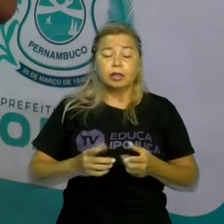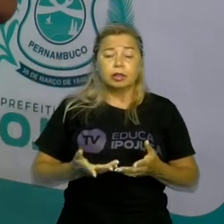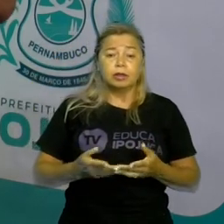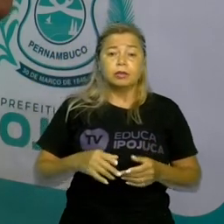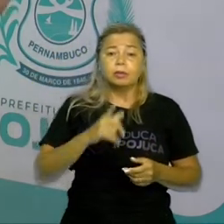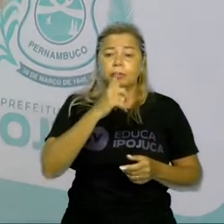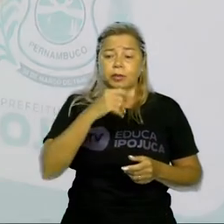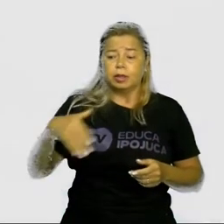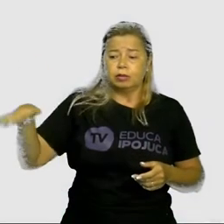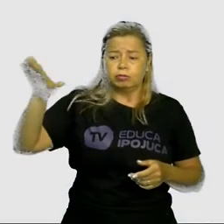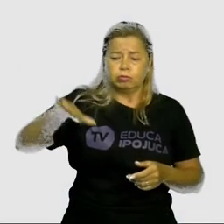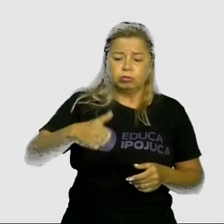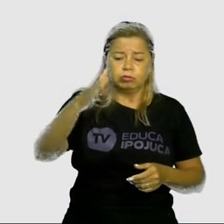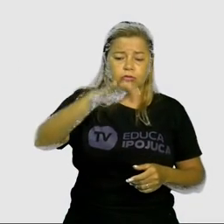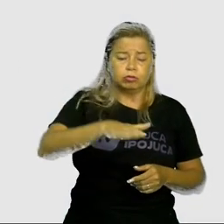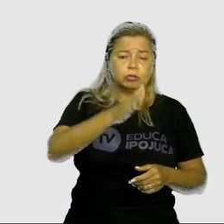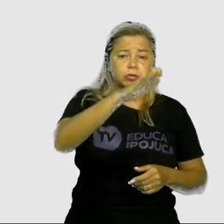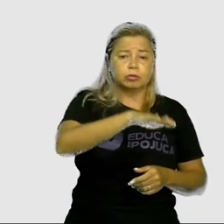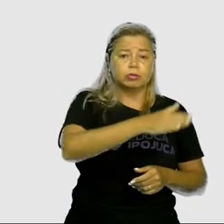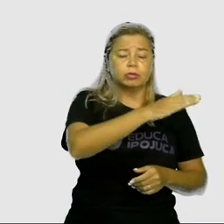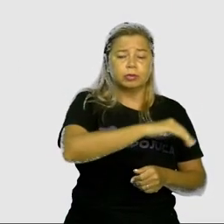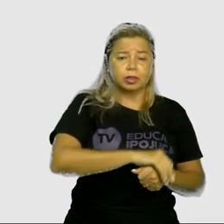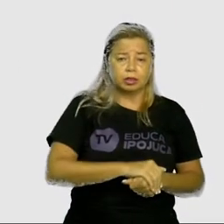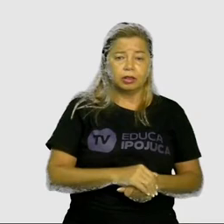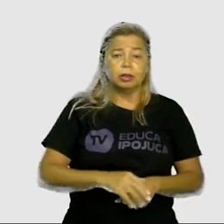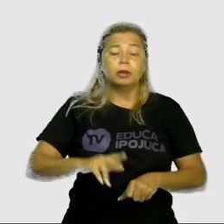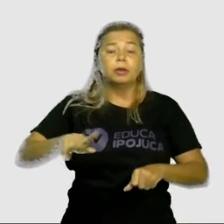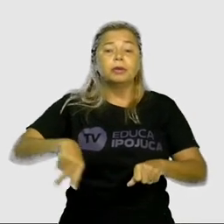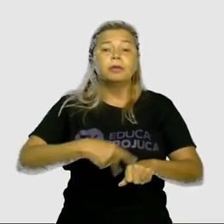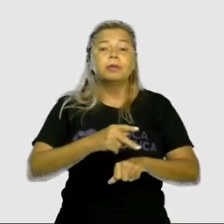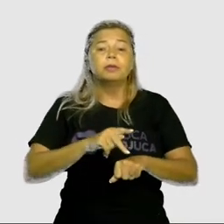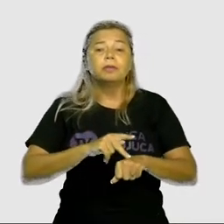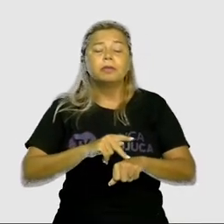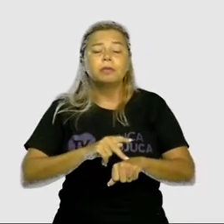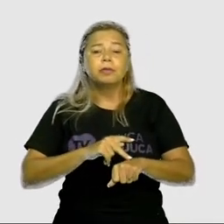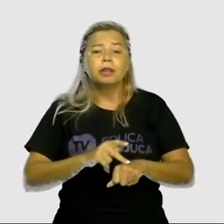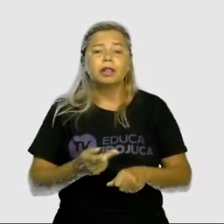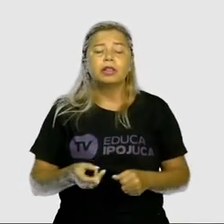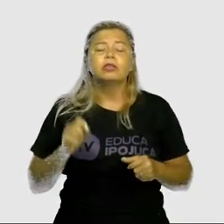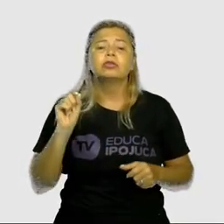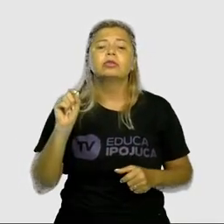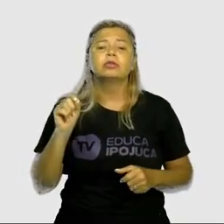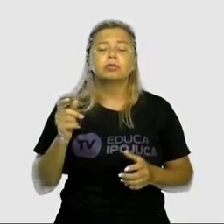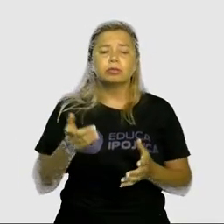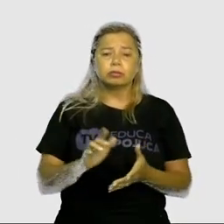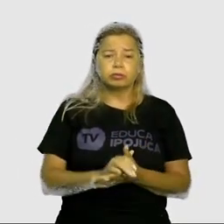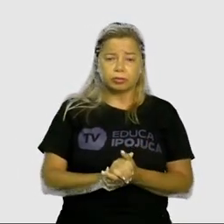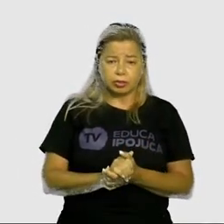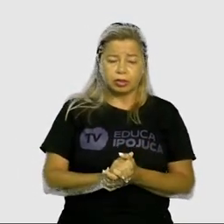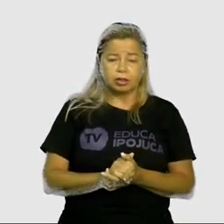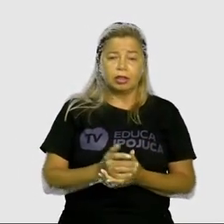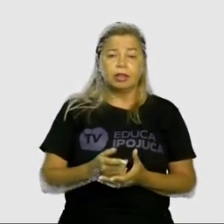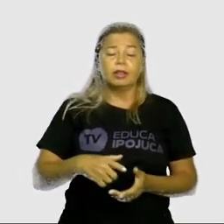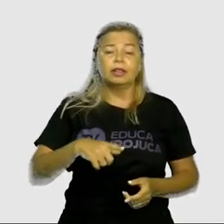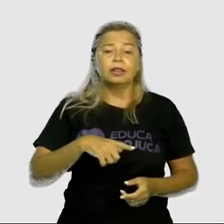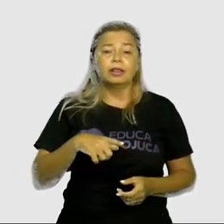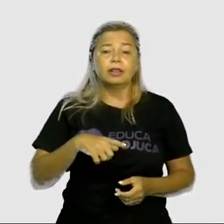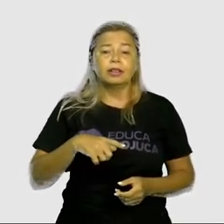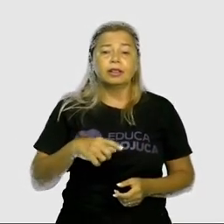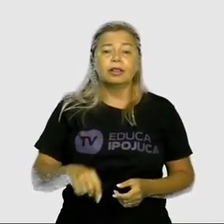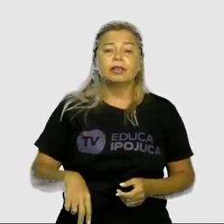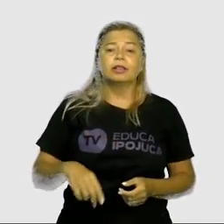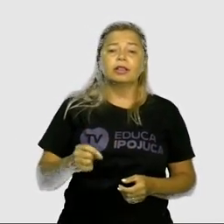Podemos definir país como um território politicamente delimitado, com unidades político